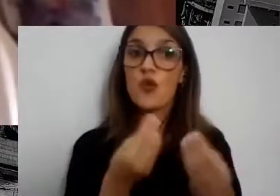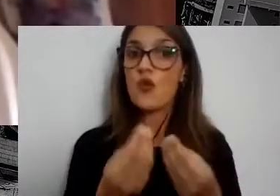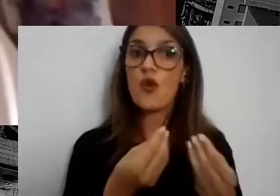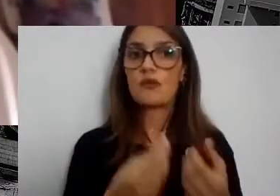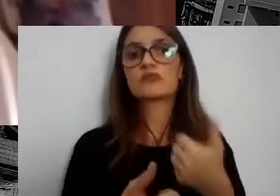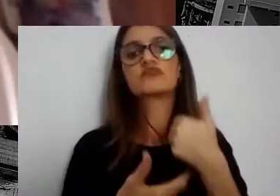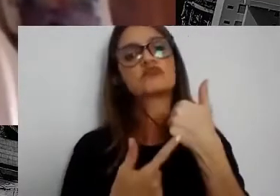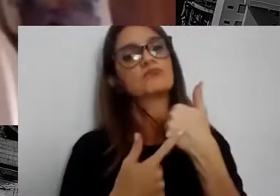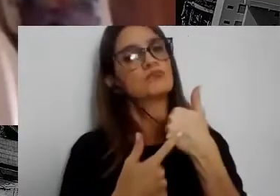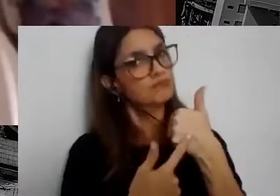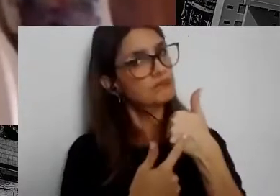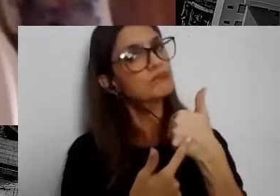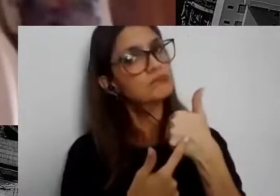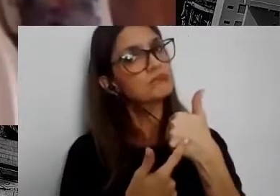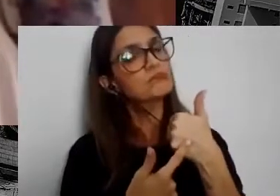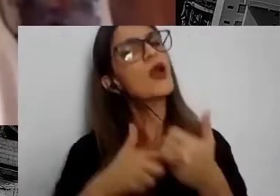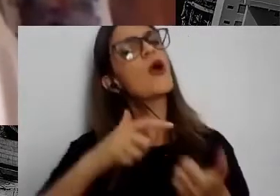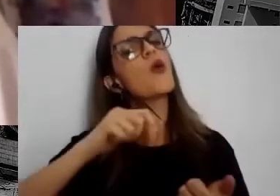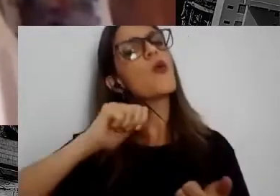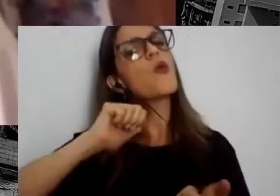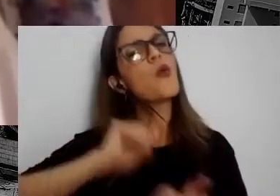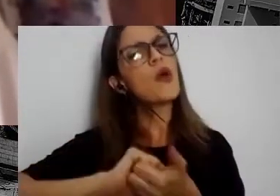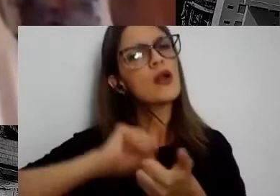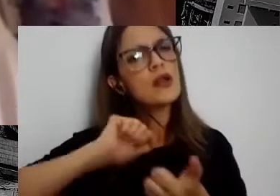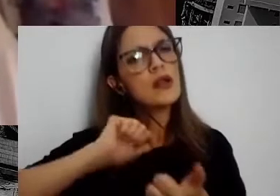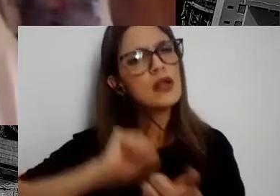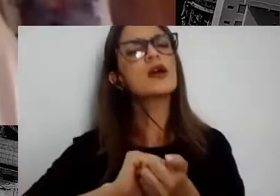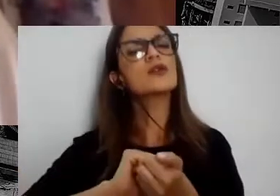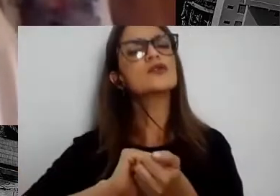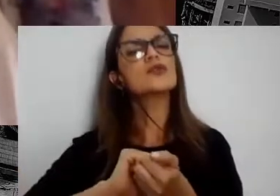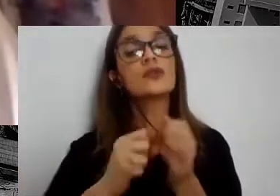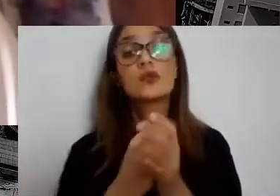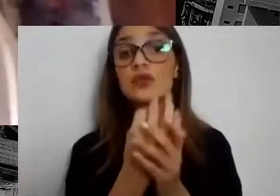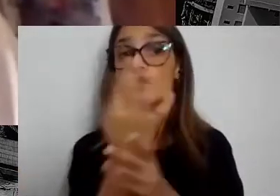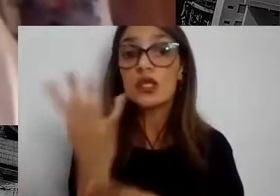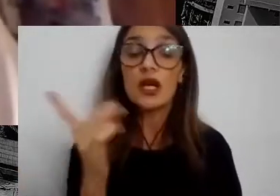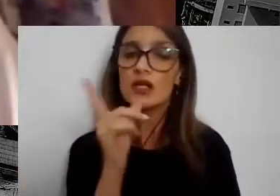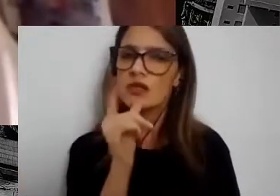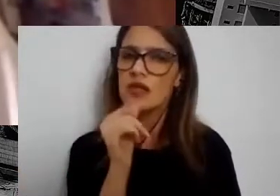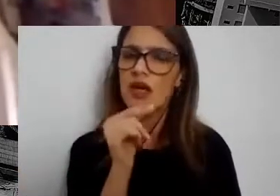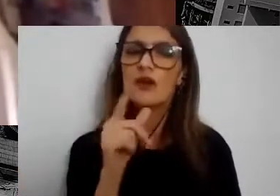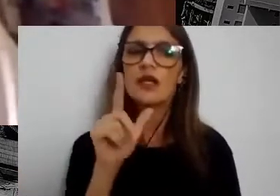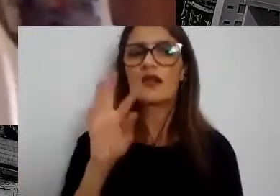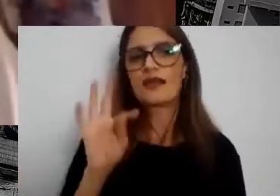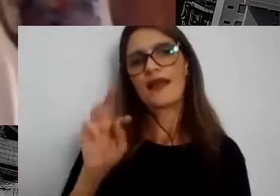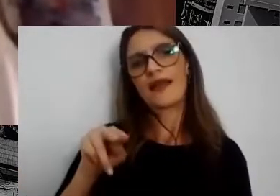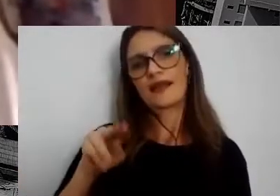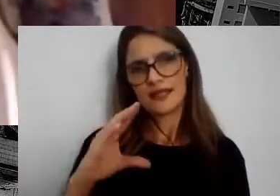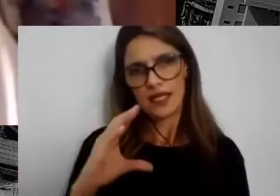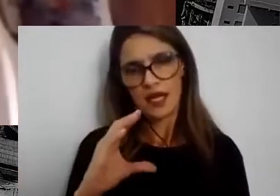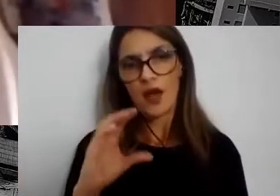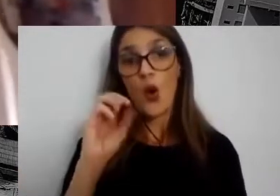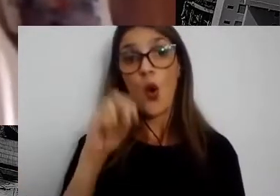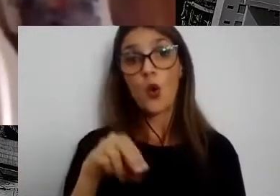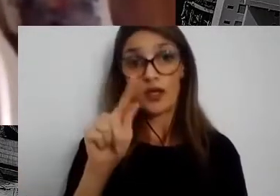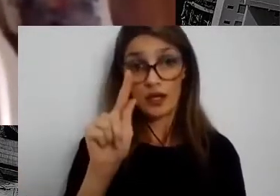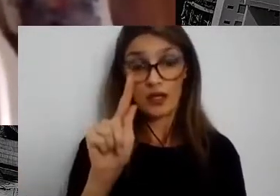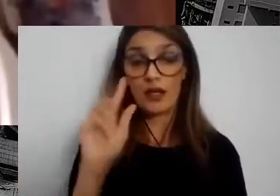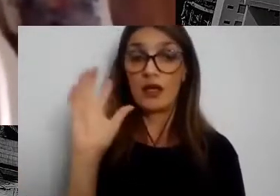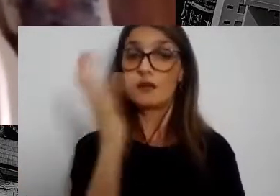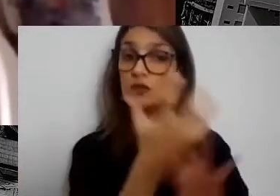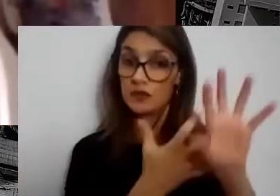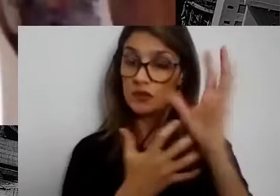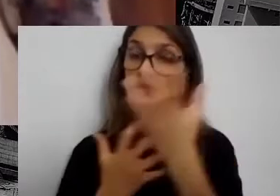qualidade, quanto à quantidade de água. A TNC, que é uma ONG de meio ambiente, em 2017, lançou também uma